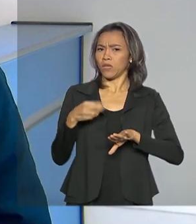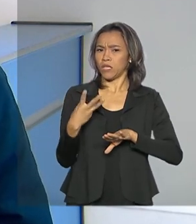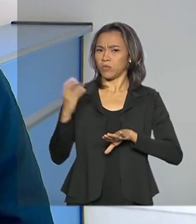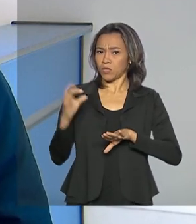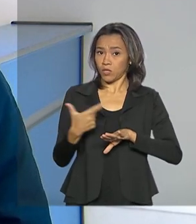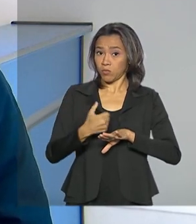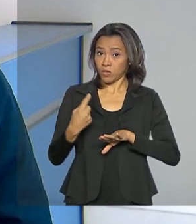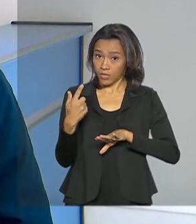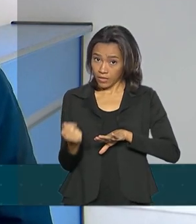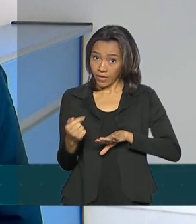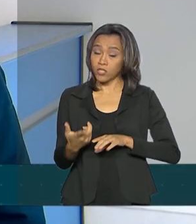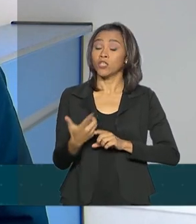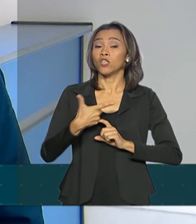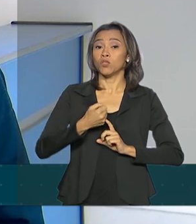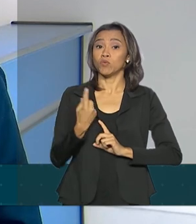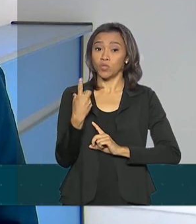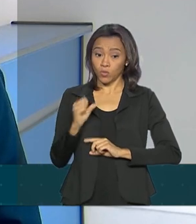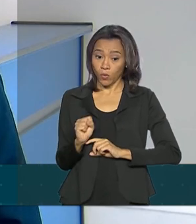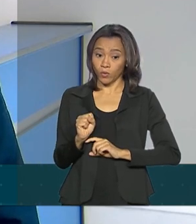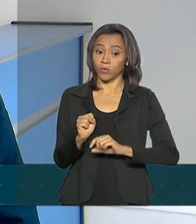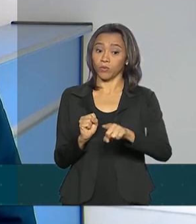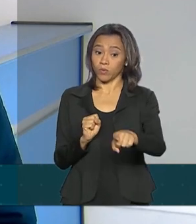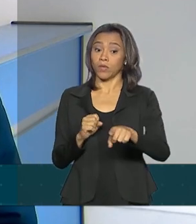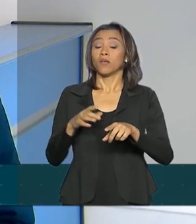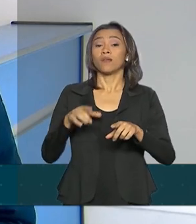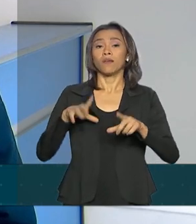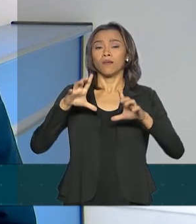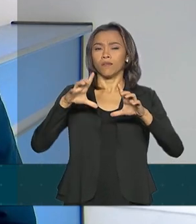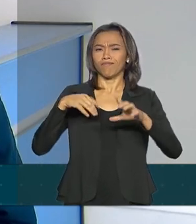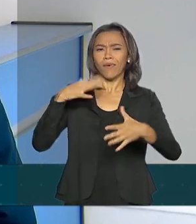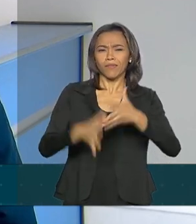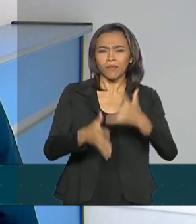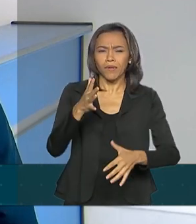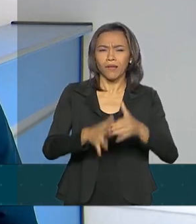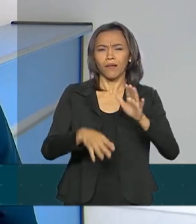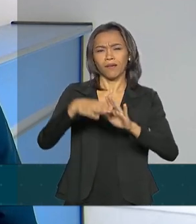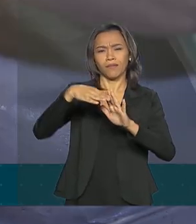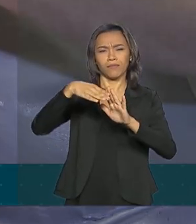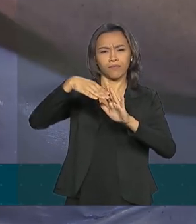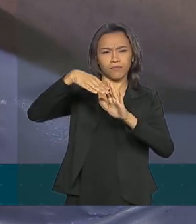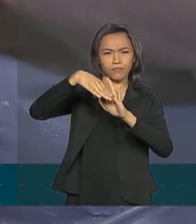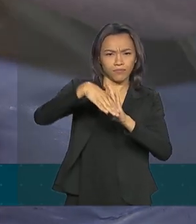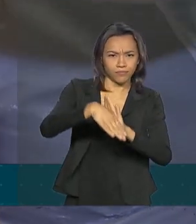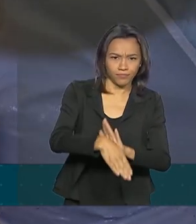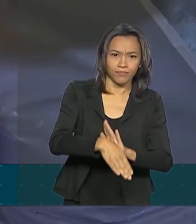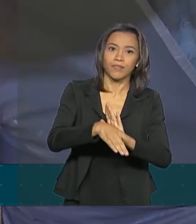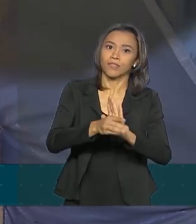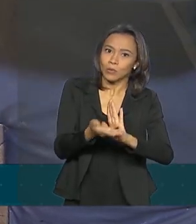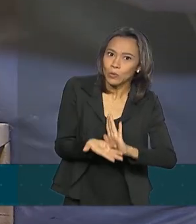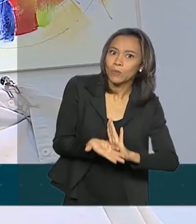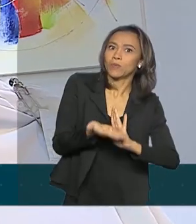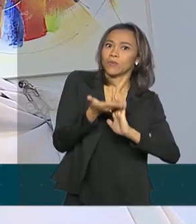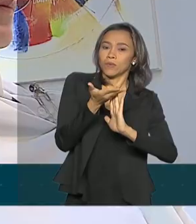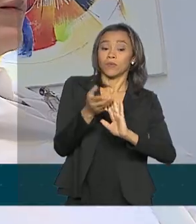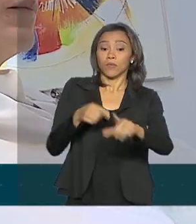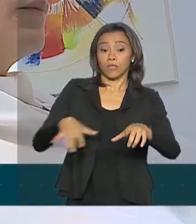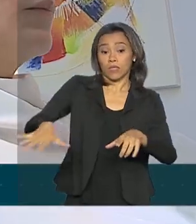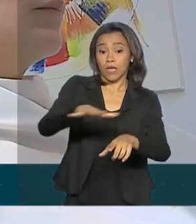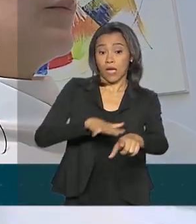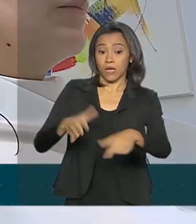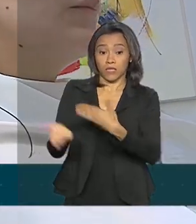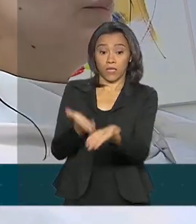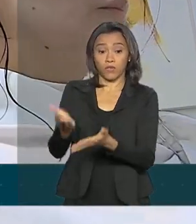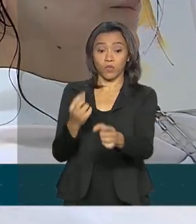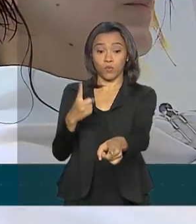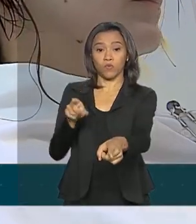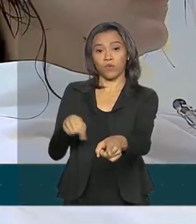e de 2018, que interromperam as quedas de 2015 e 2016. O setor de serviços cresceu 1